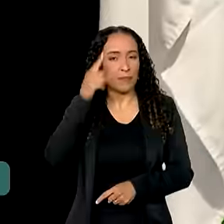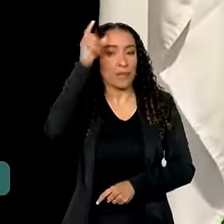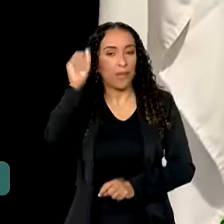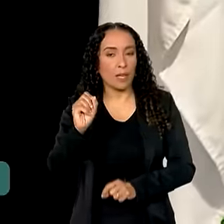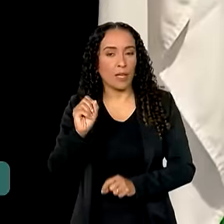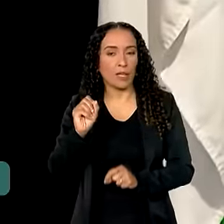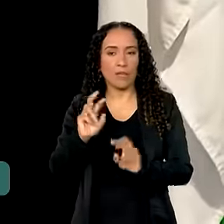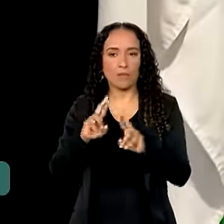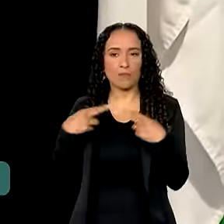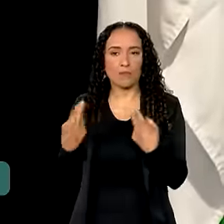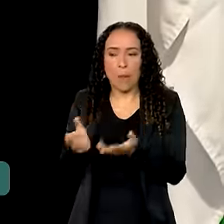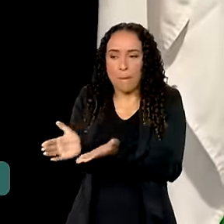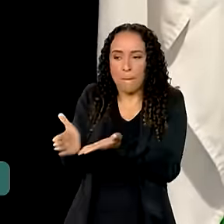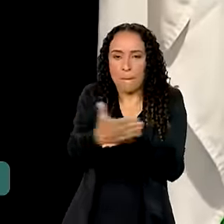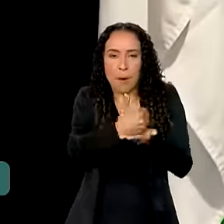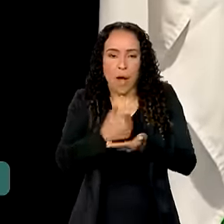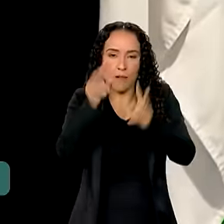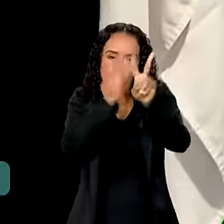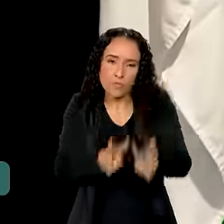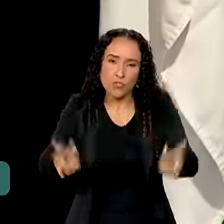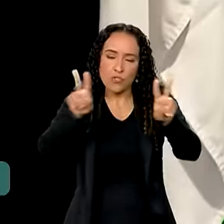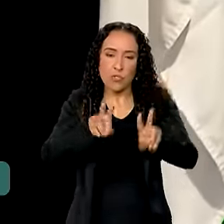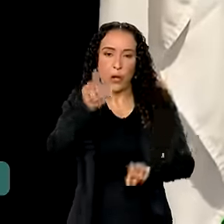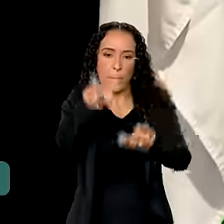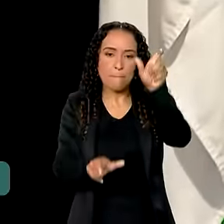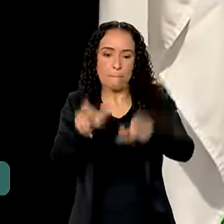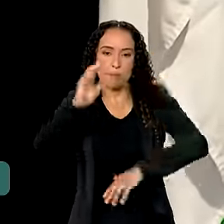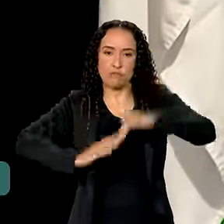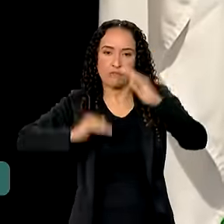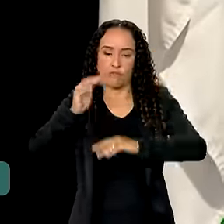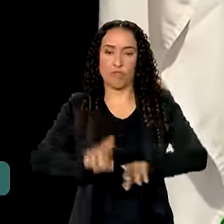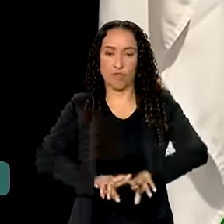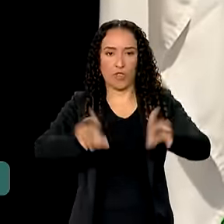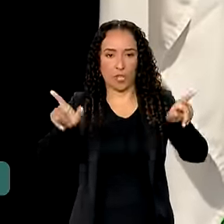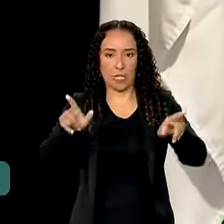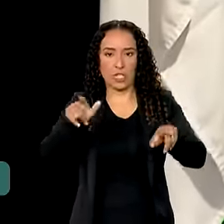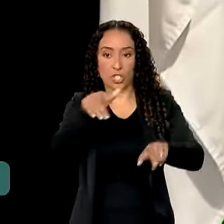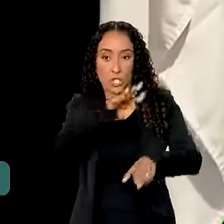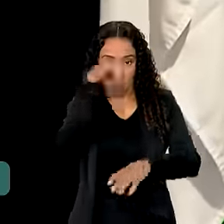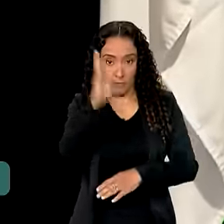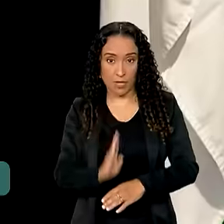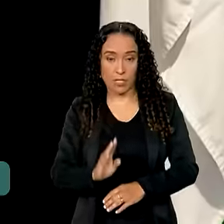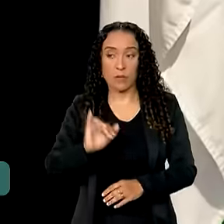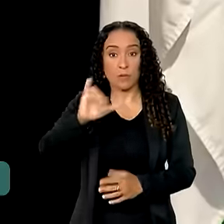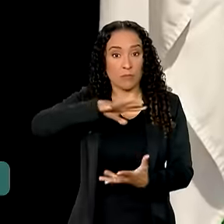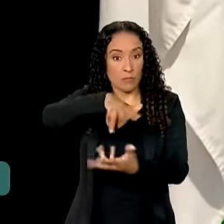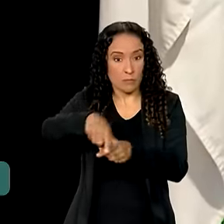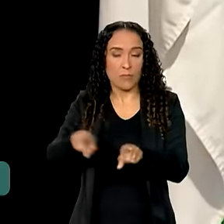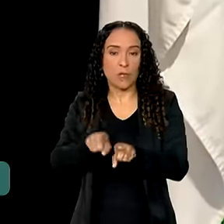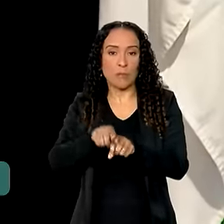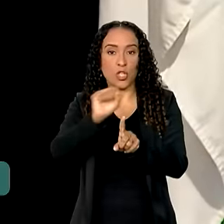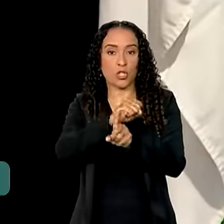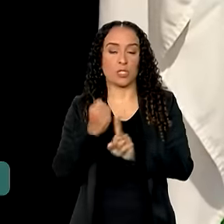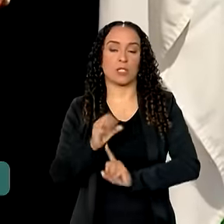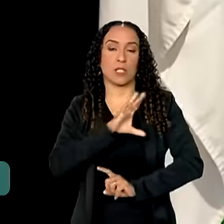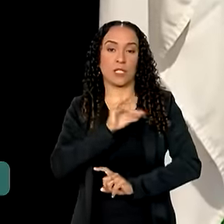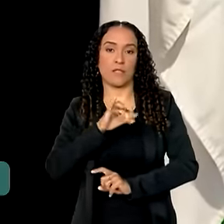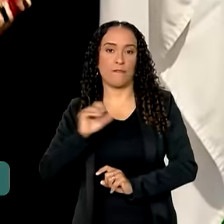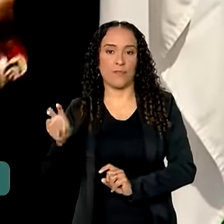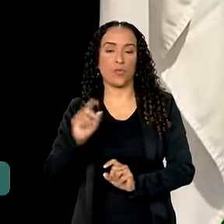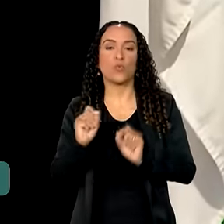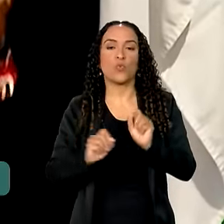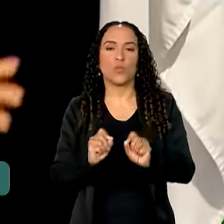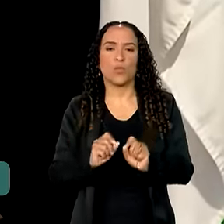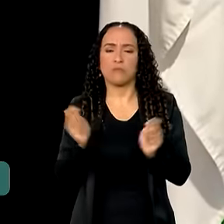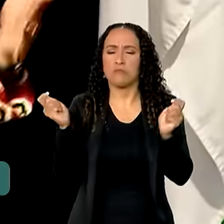reunir a visão de diferentes especialistas, nacionais e internacionais e sociedade civil, para que